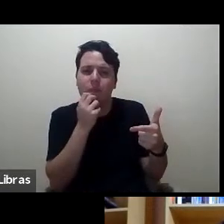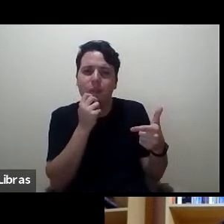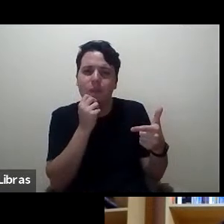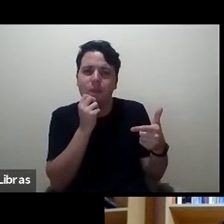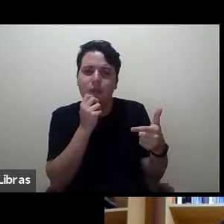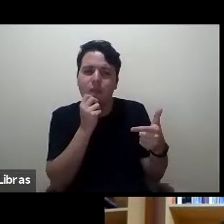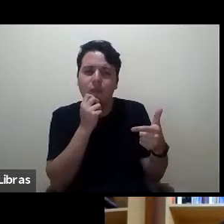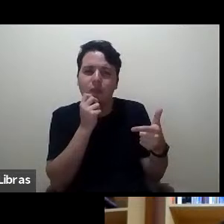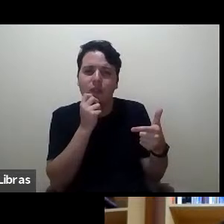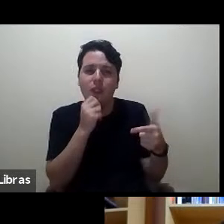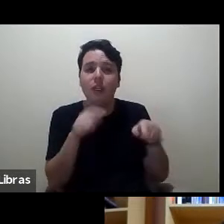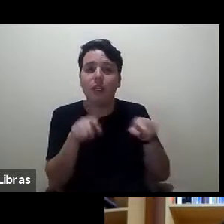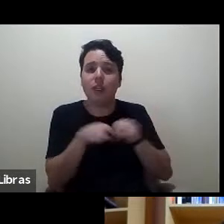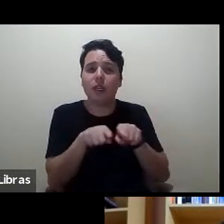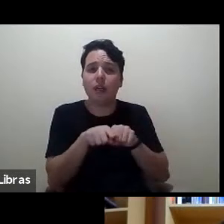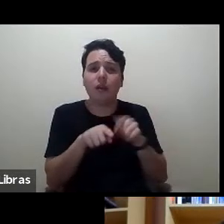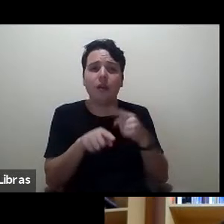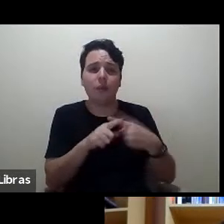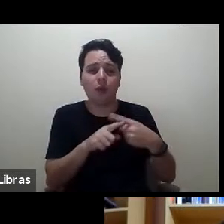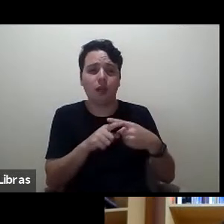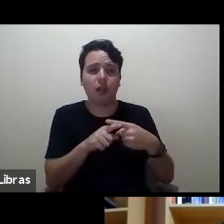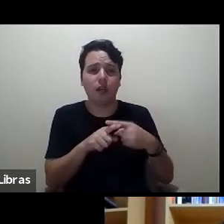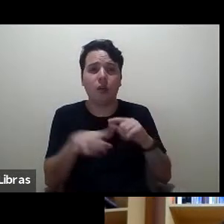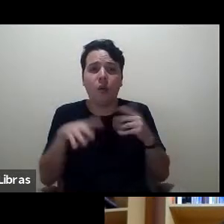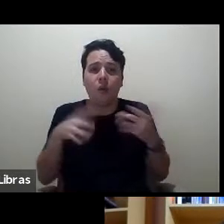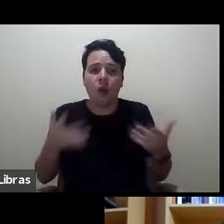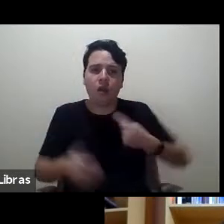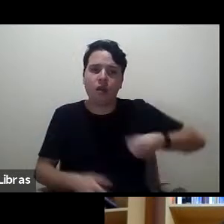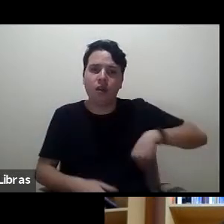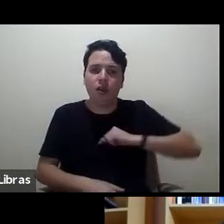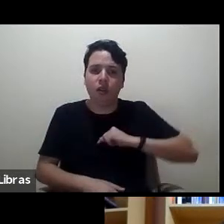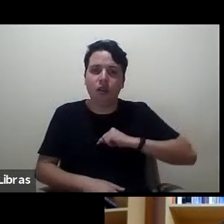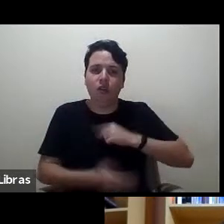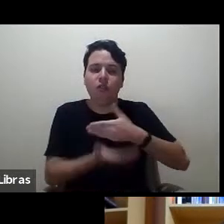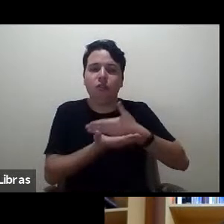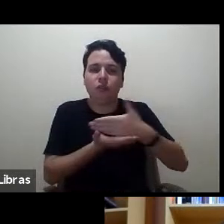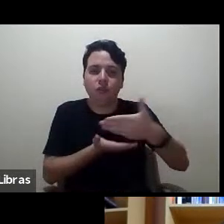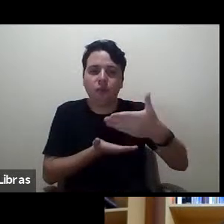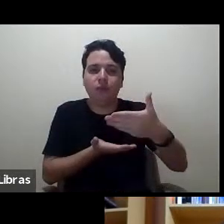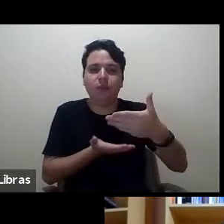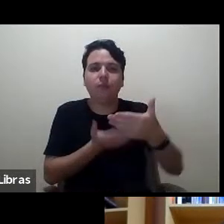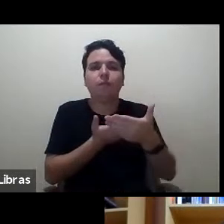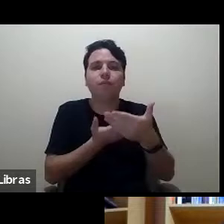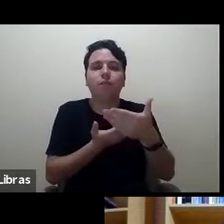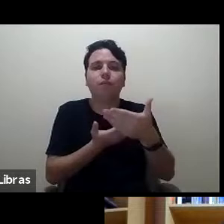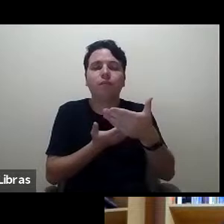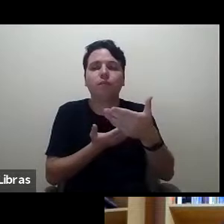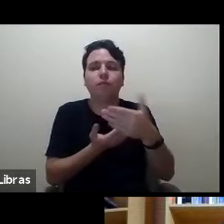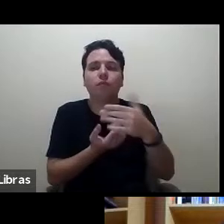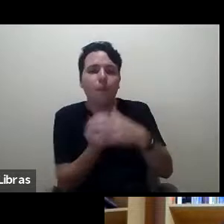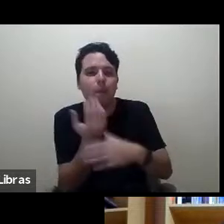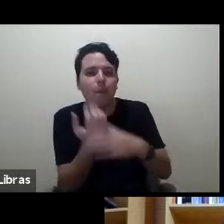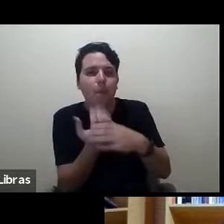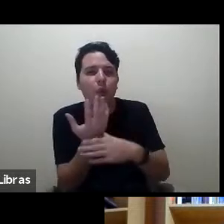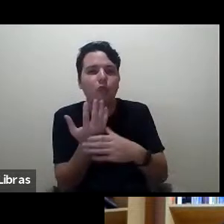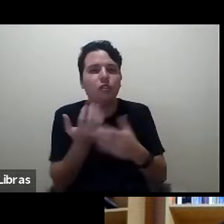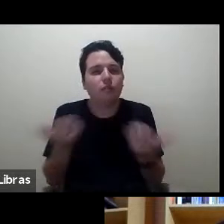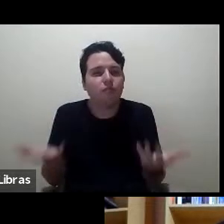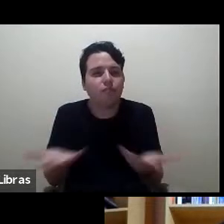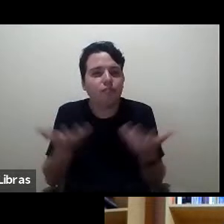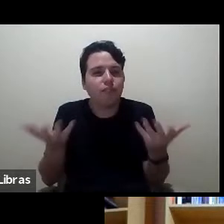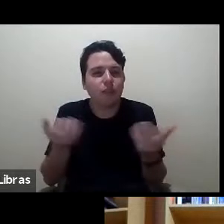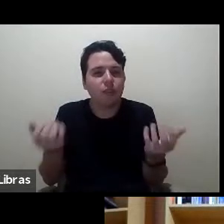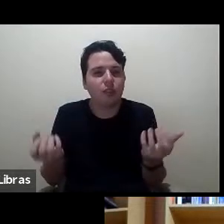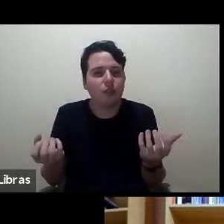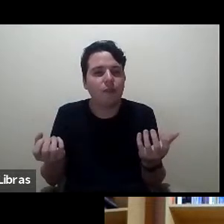até porque eu acho que quando a gente começa a produzir uma reflexão eu quero